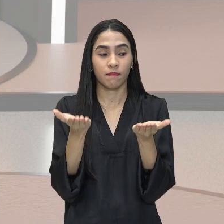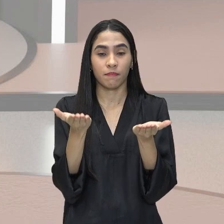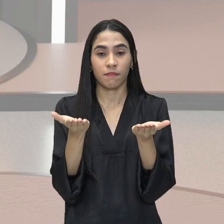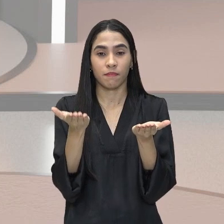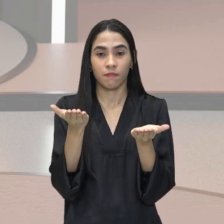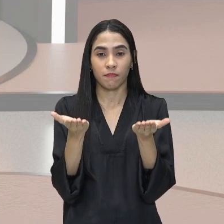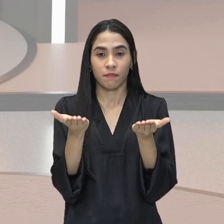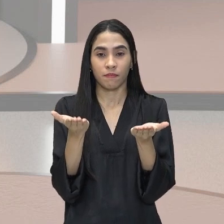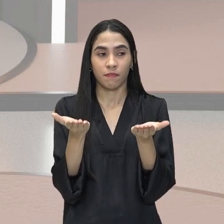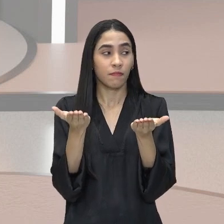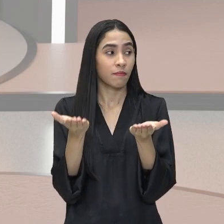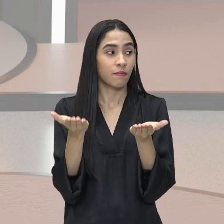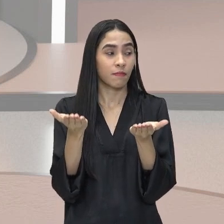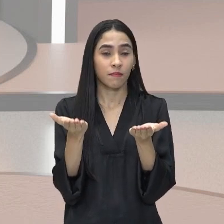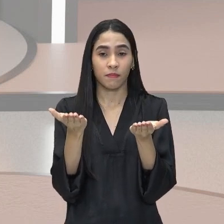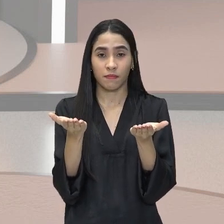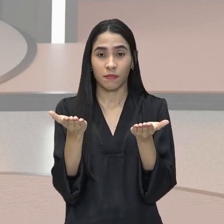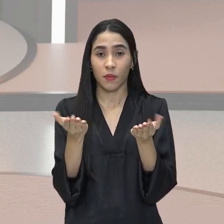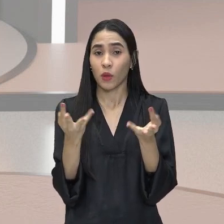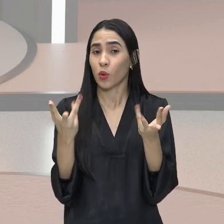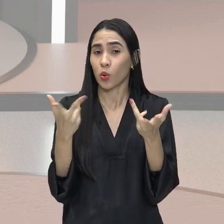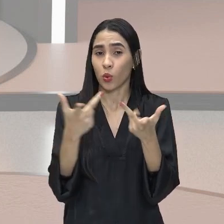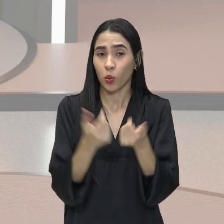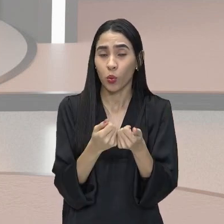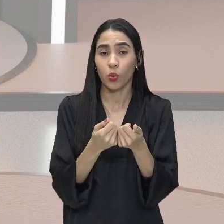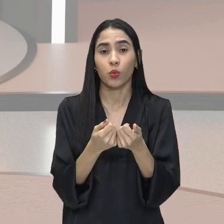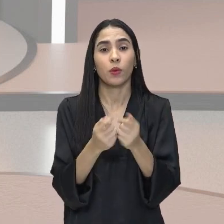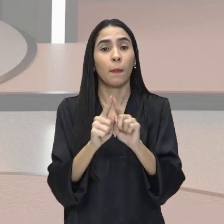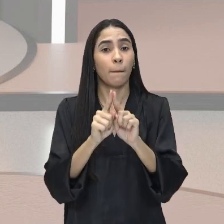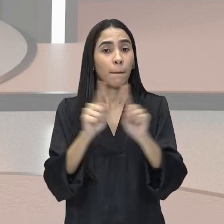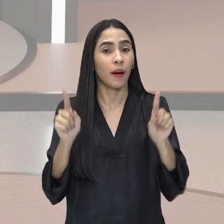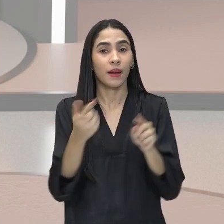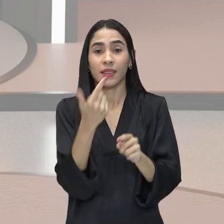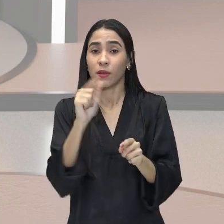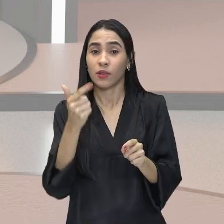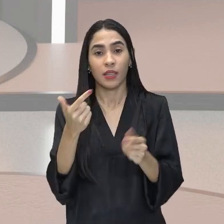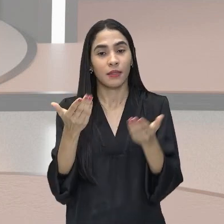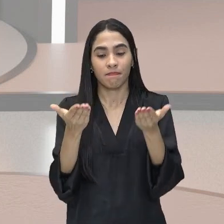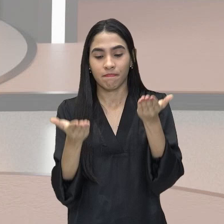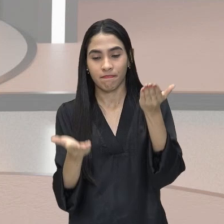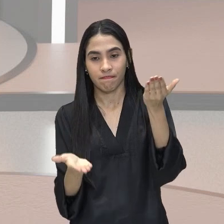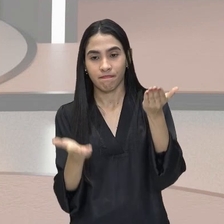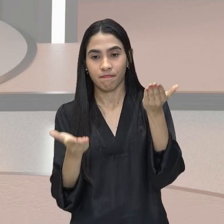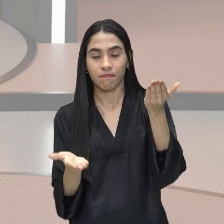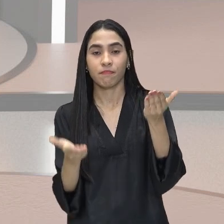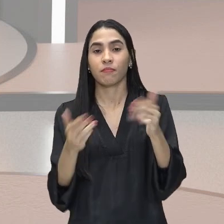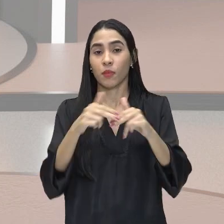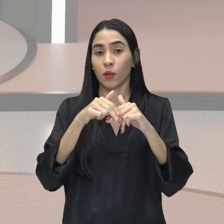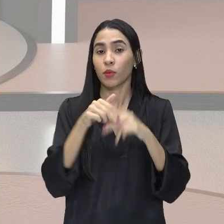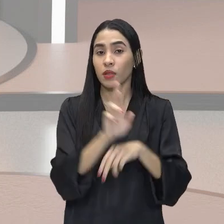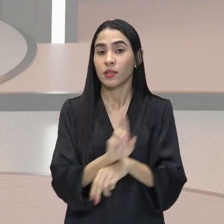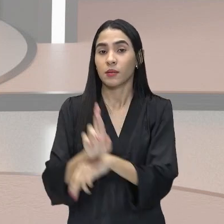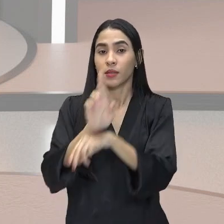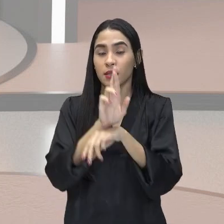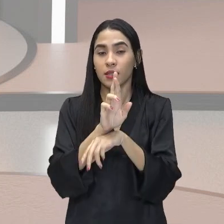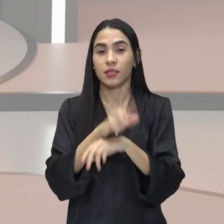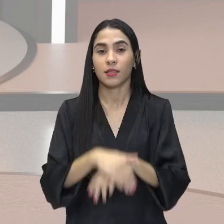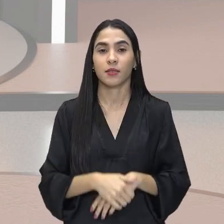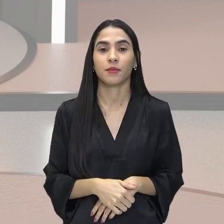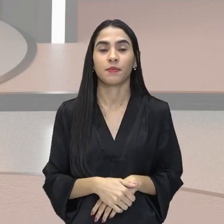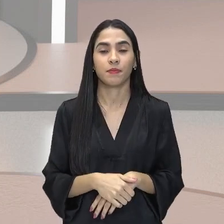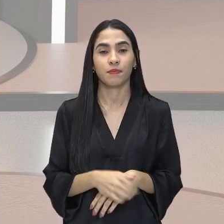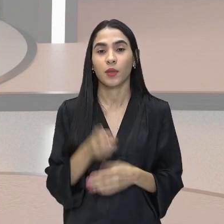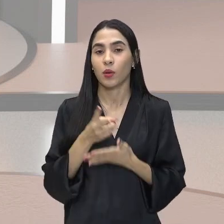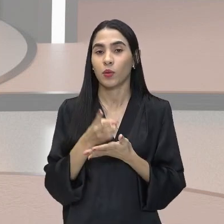pesos iguais para todos, mas nós não temos. Então, esta representação se mantém